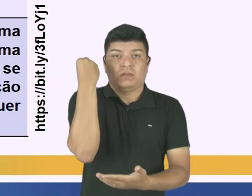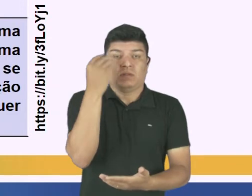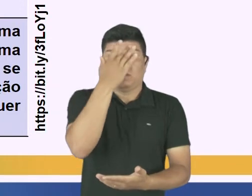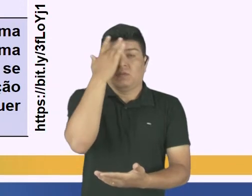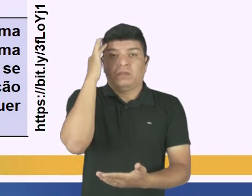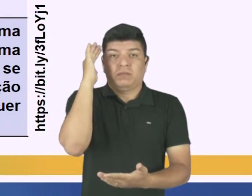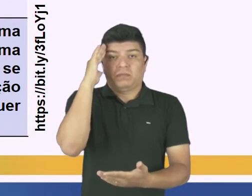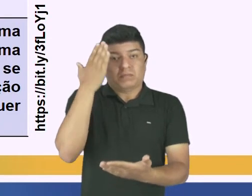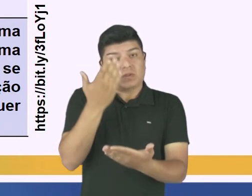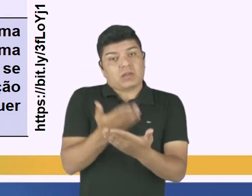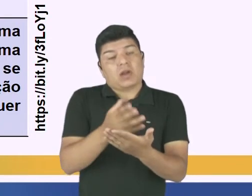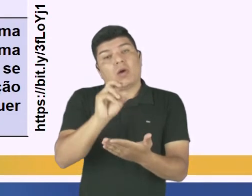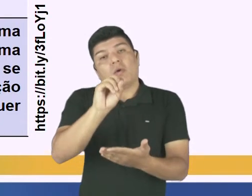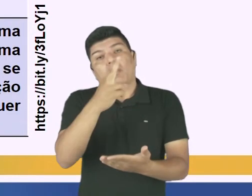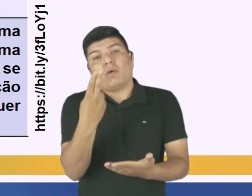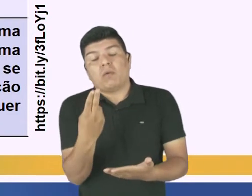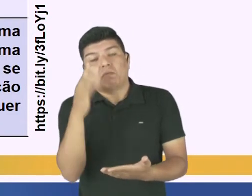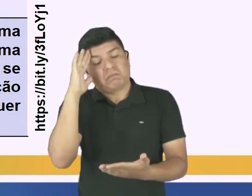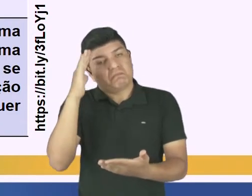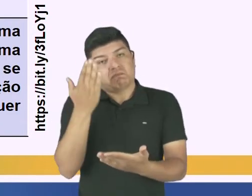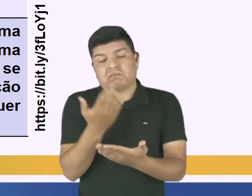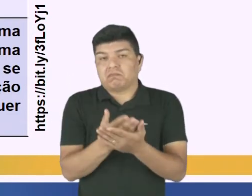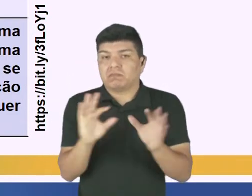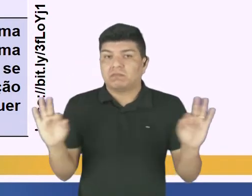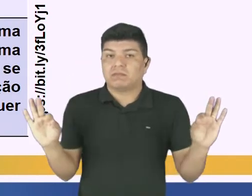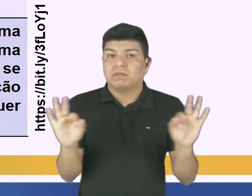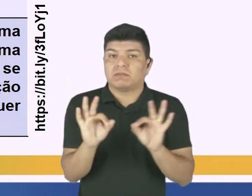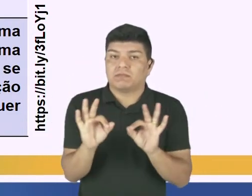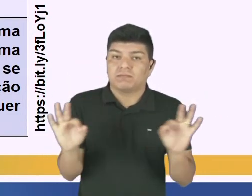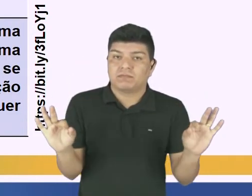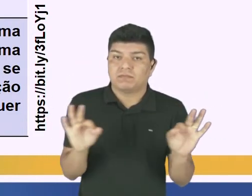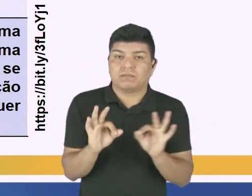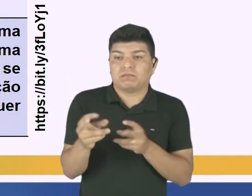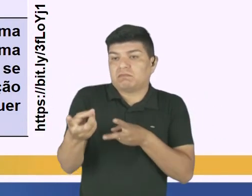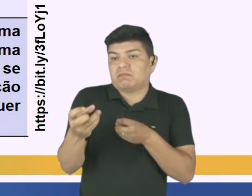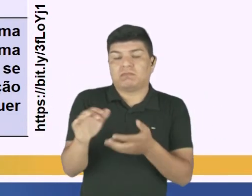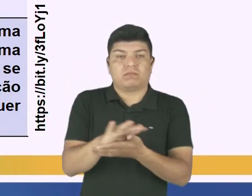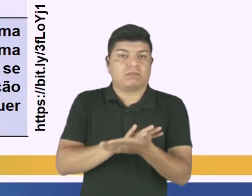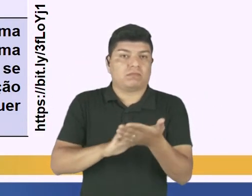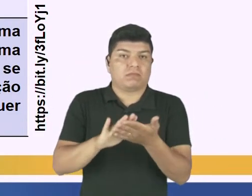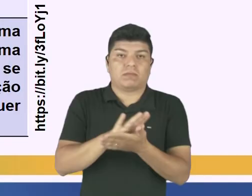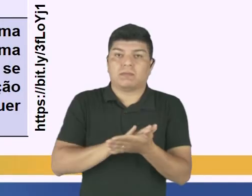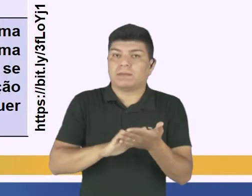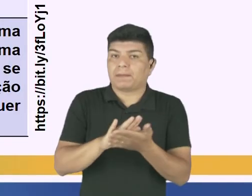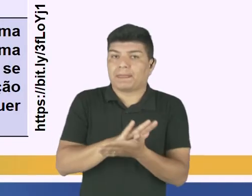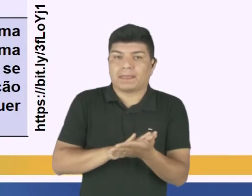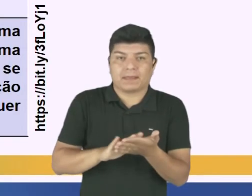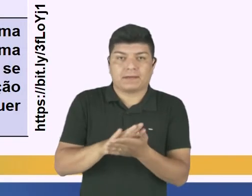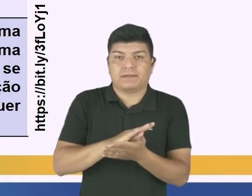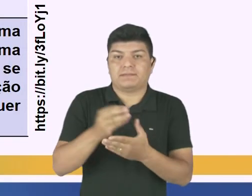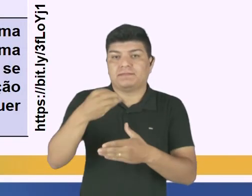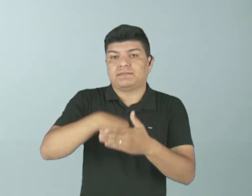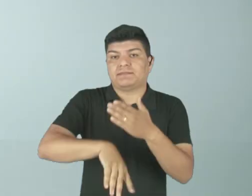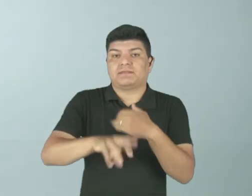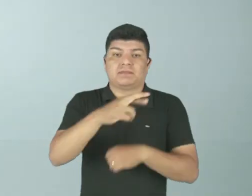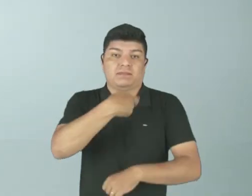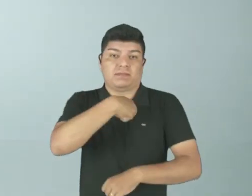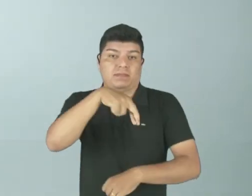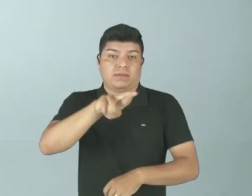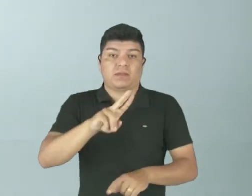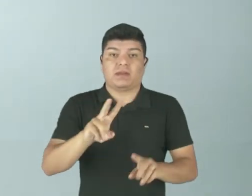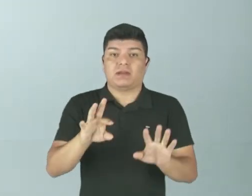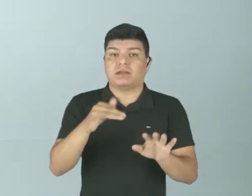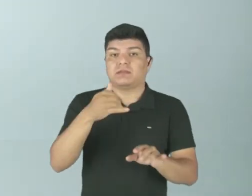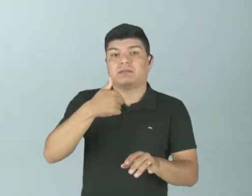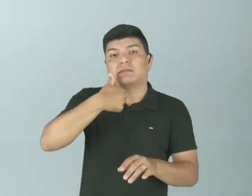creem, ou que, ou quem, mesmo crendo, não se identifica como pertencente a religião. A pessoa às vezes